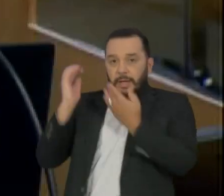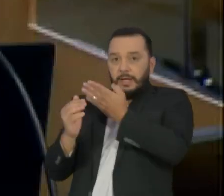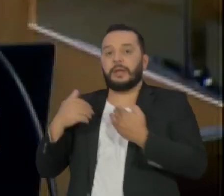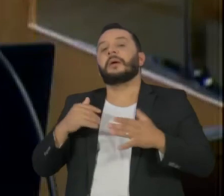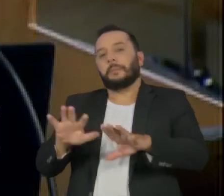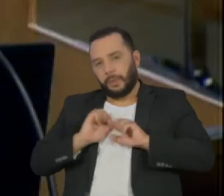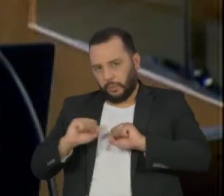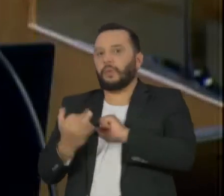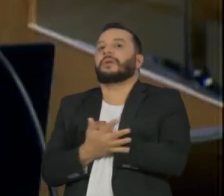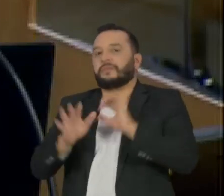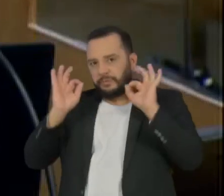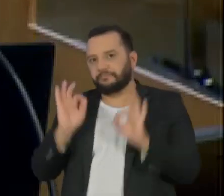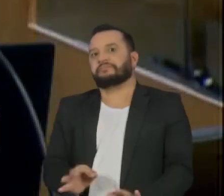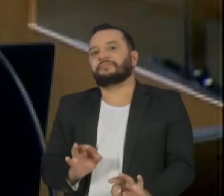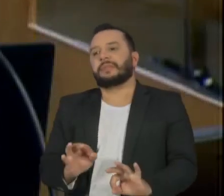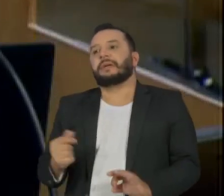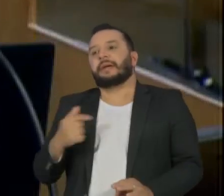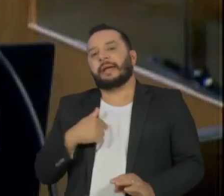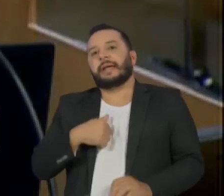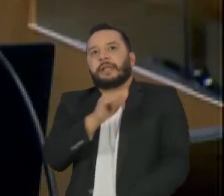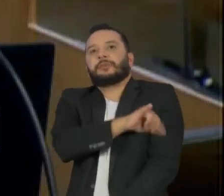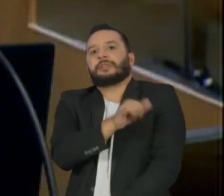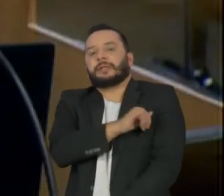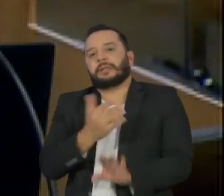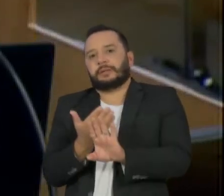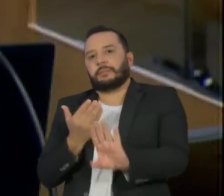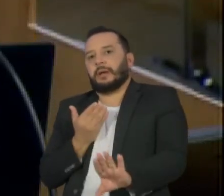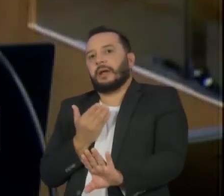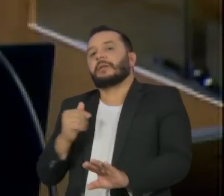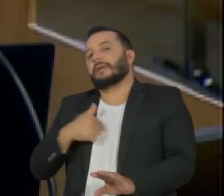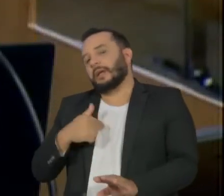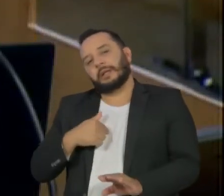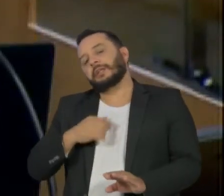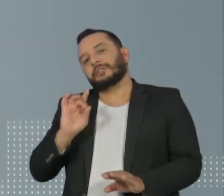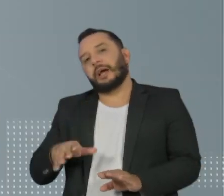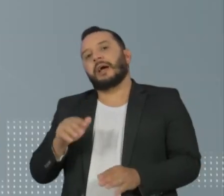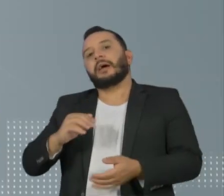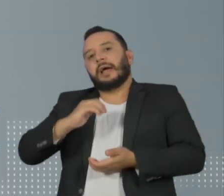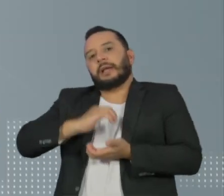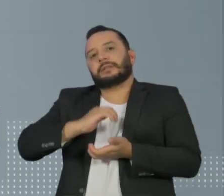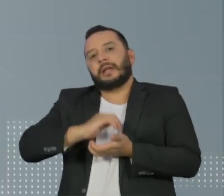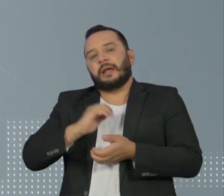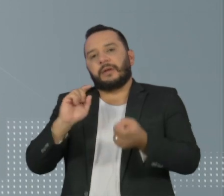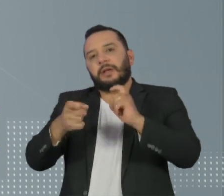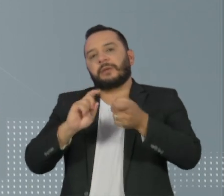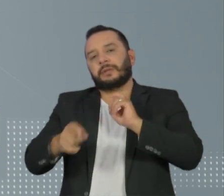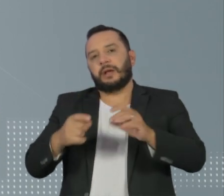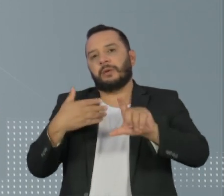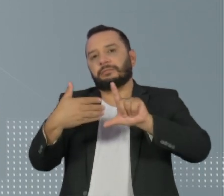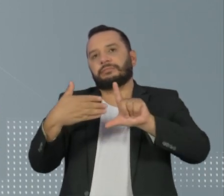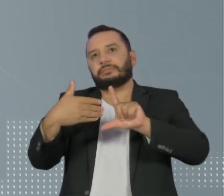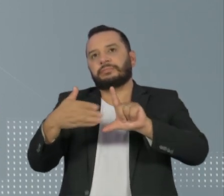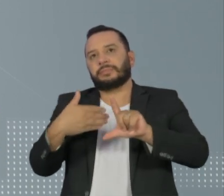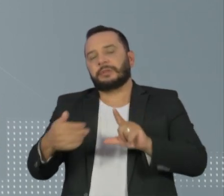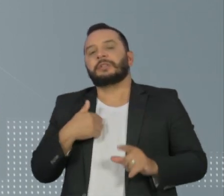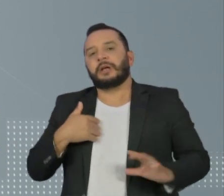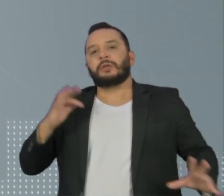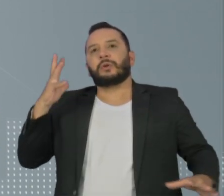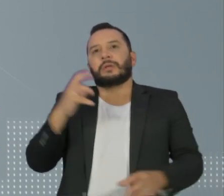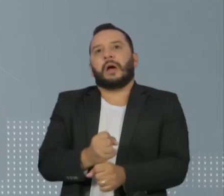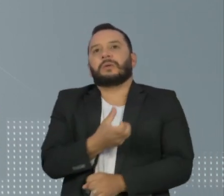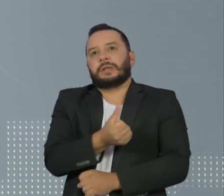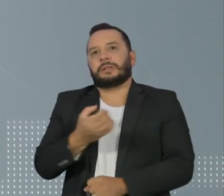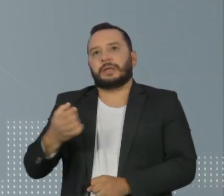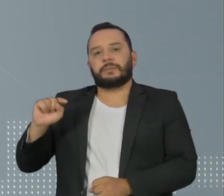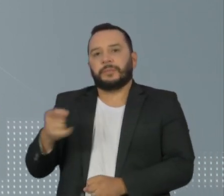Ele está isolado no Rio de Janeiro e deve comandar sessões do STF por videoconferência. Segundo o Ministério da Saúde, são 600 mil pacientes